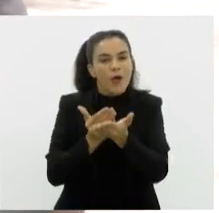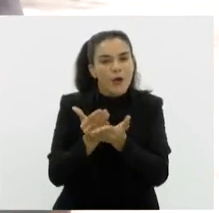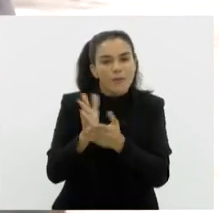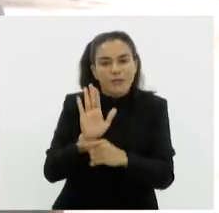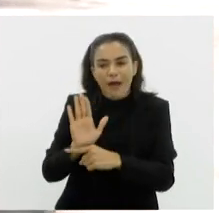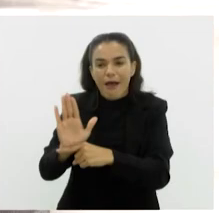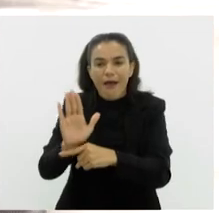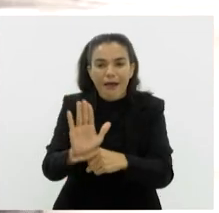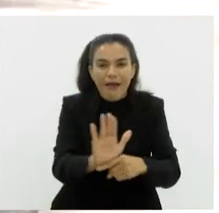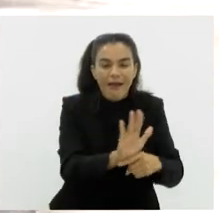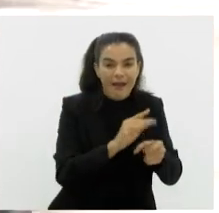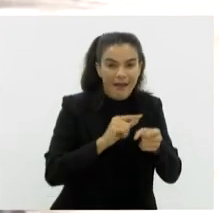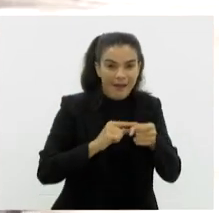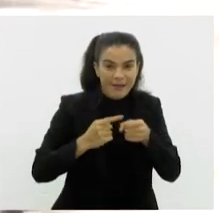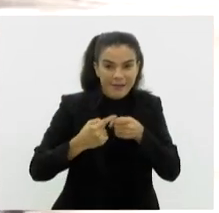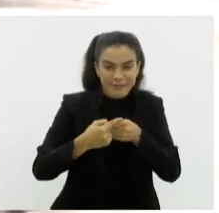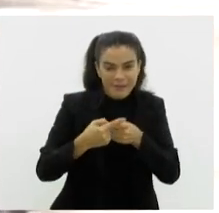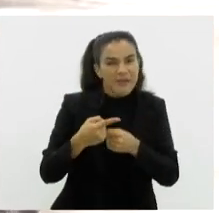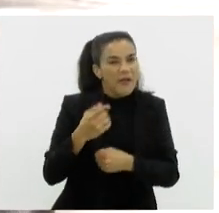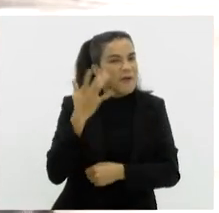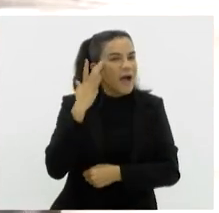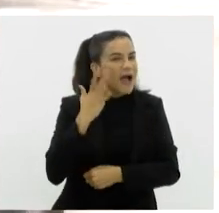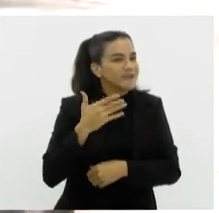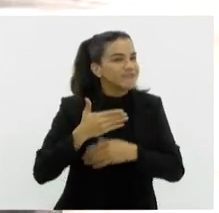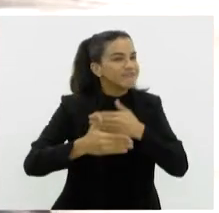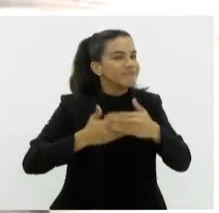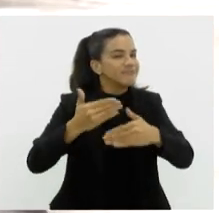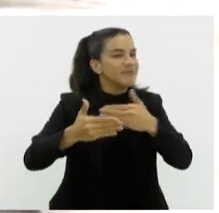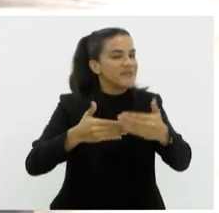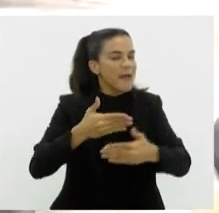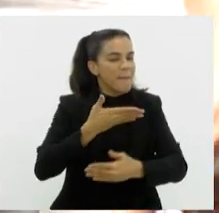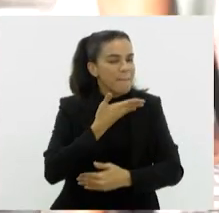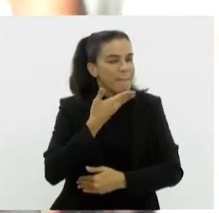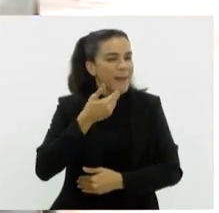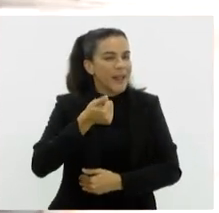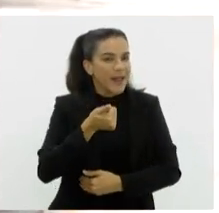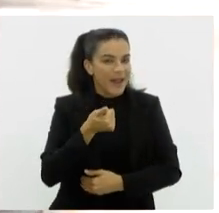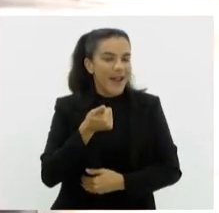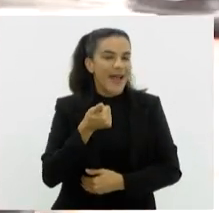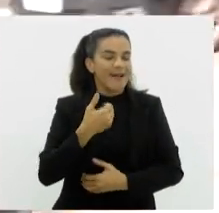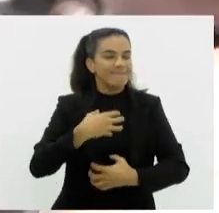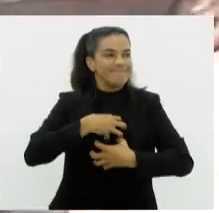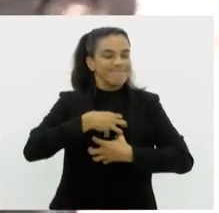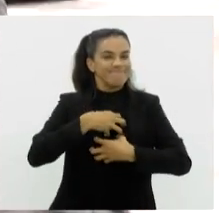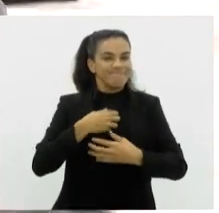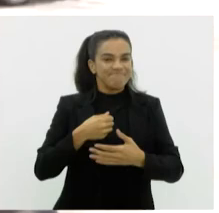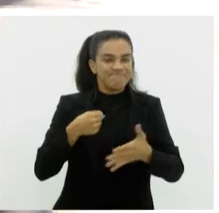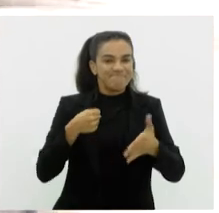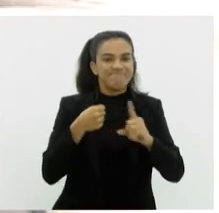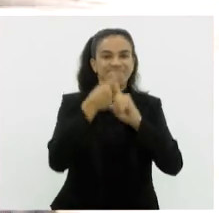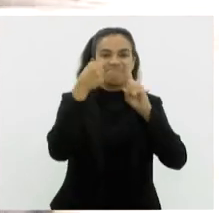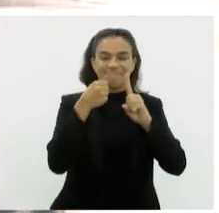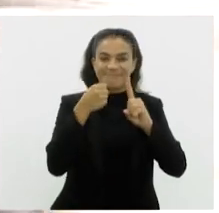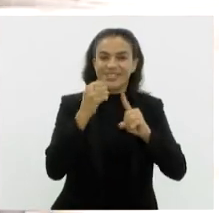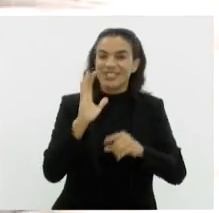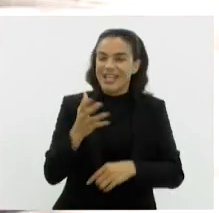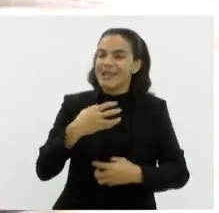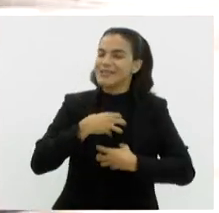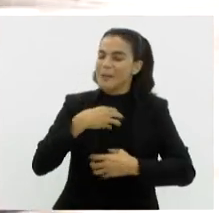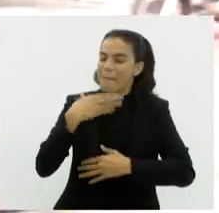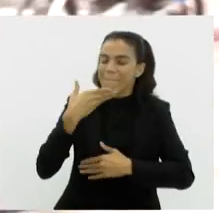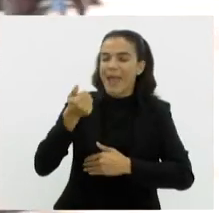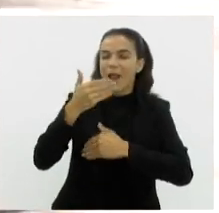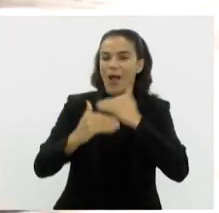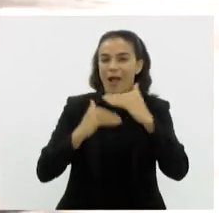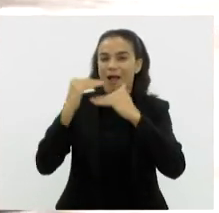ajudar os municípios. Eu acho que vem coisa bacana por aí, o cidadão fluminense vai começar a se sentir bem impactado com isso. Já está e vai se sentir cada